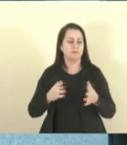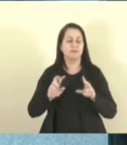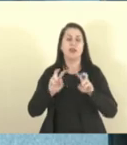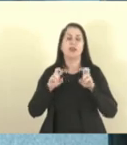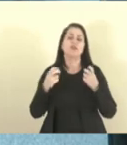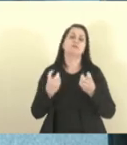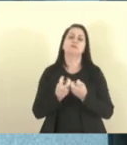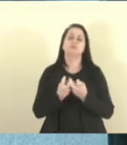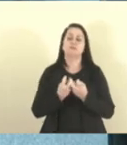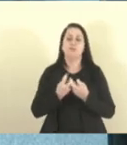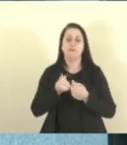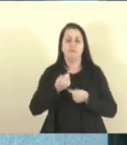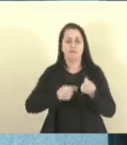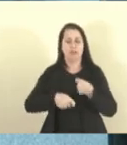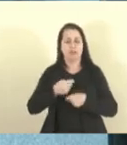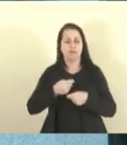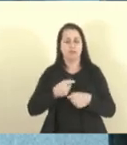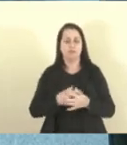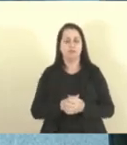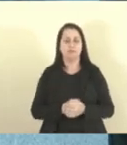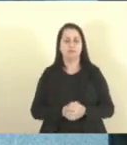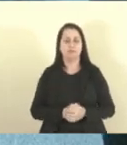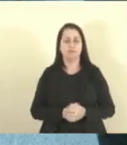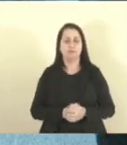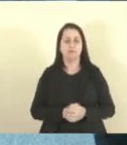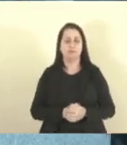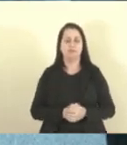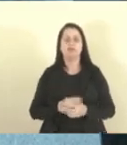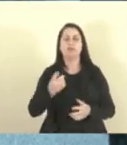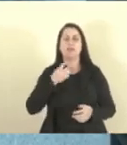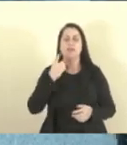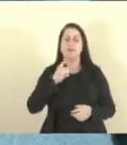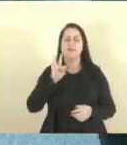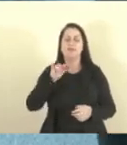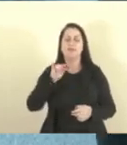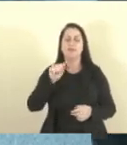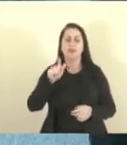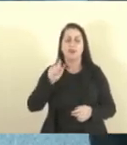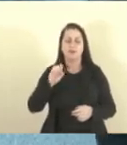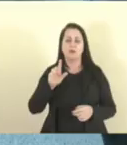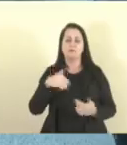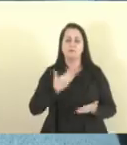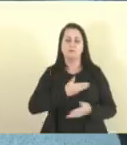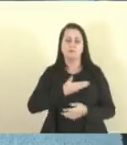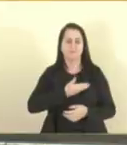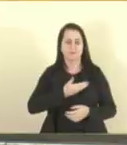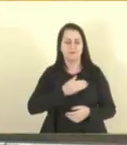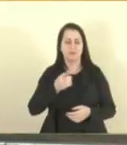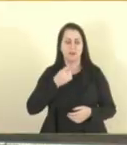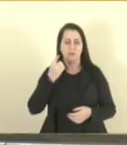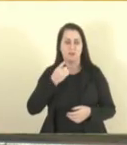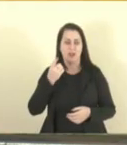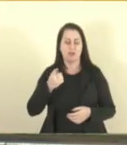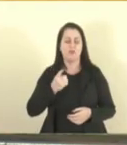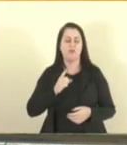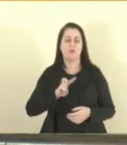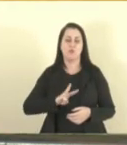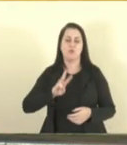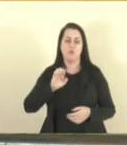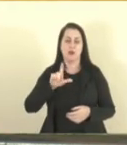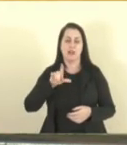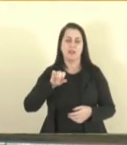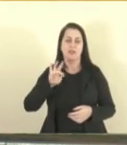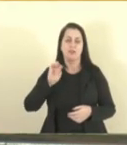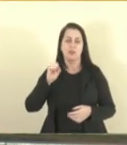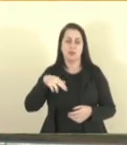de Finanças. Eu me somo, deputado Tiago, a fala do nosso amigo, nosso colega, deputado Coronel Wellington, a